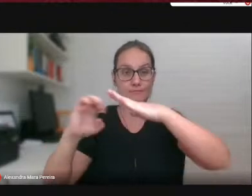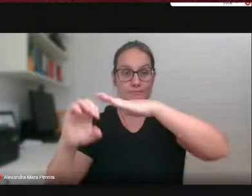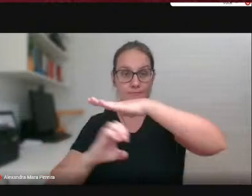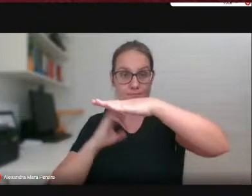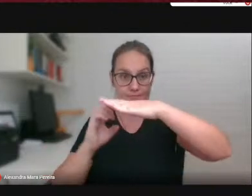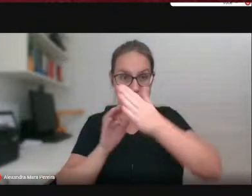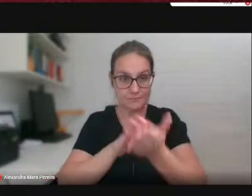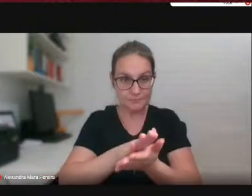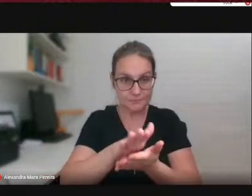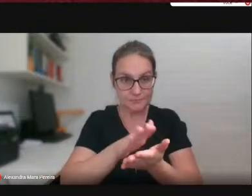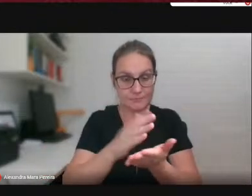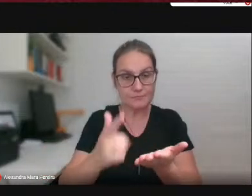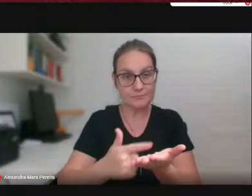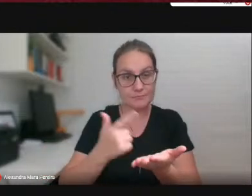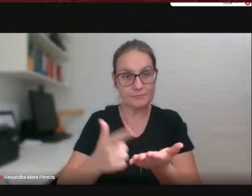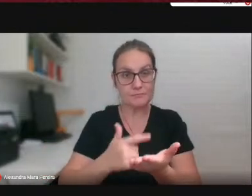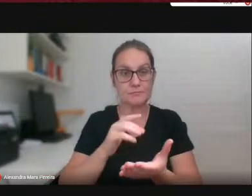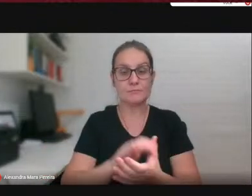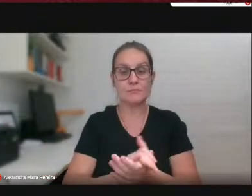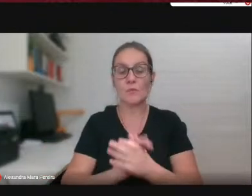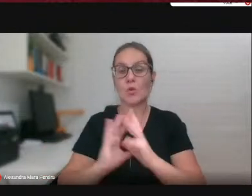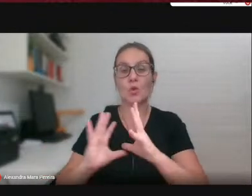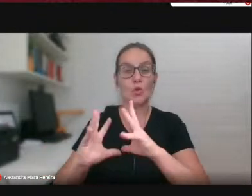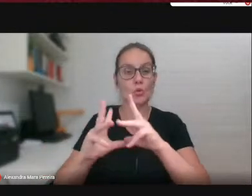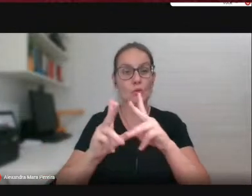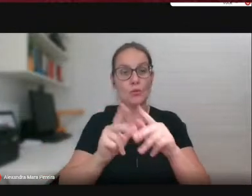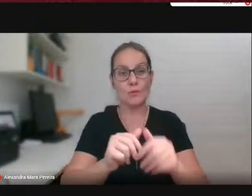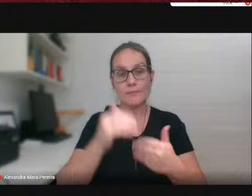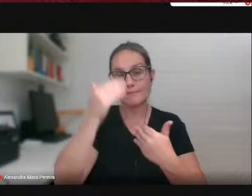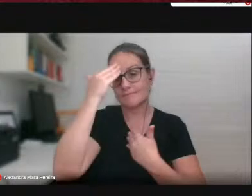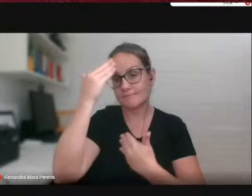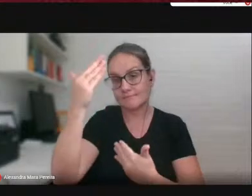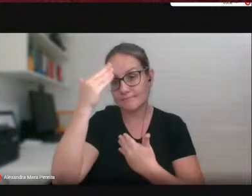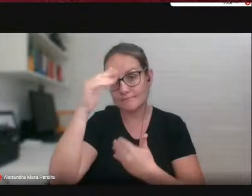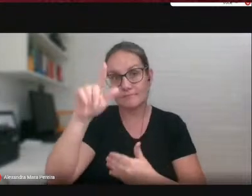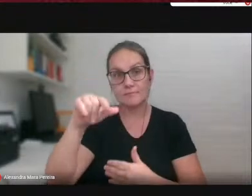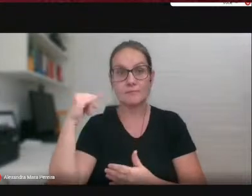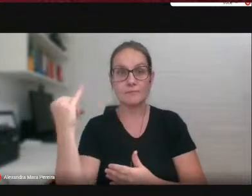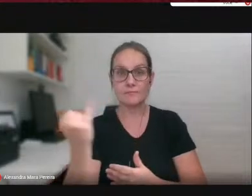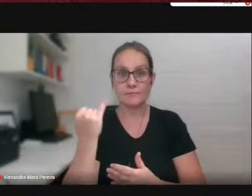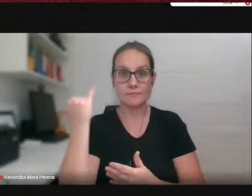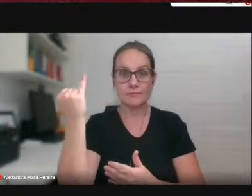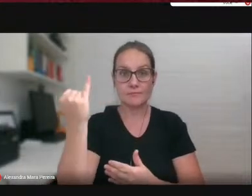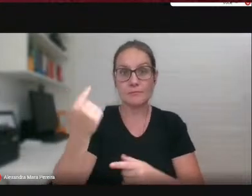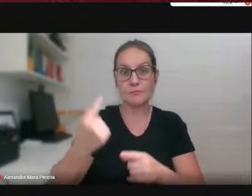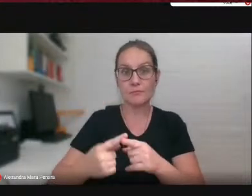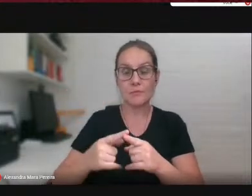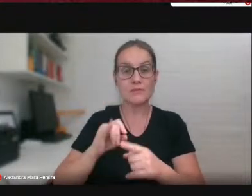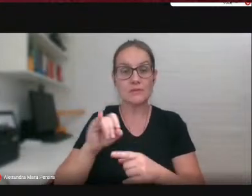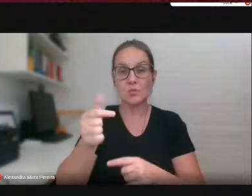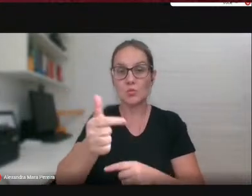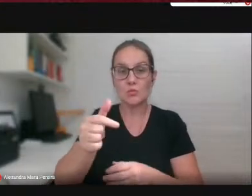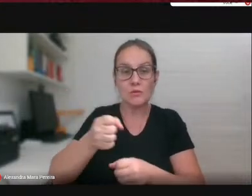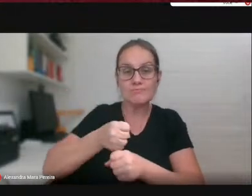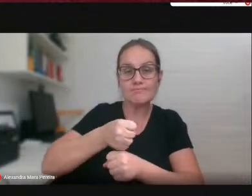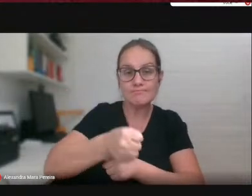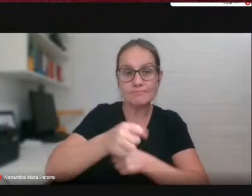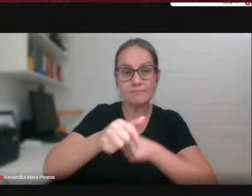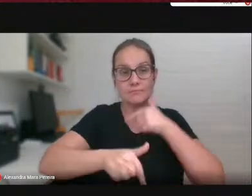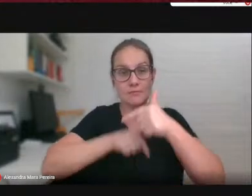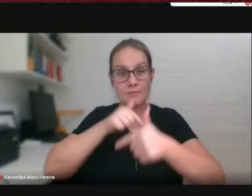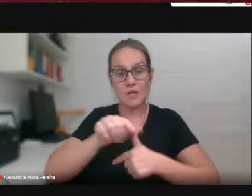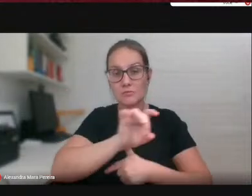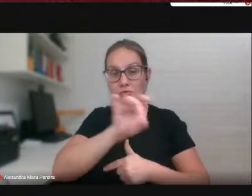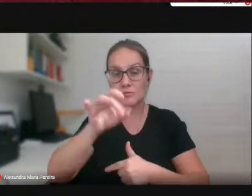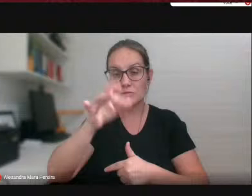Todos esses agradecimentos são importantes, porque, de fato, sem o trabalho de todas essas pessoas e